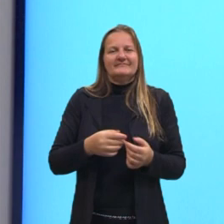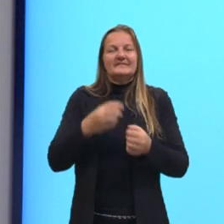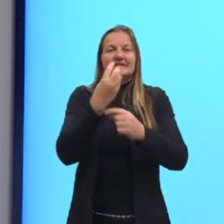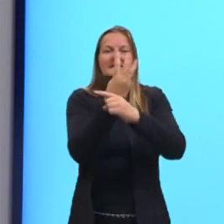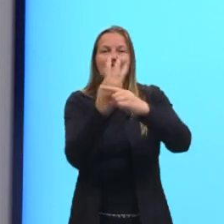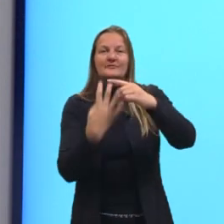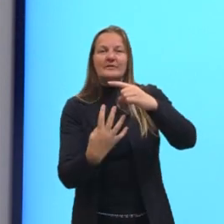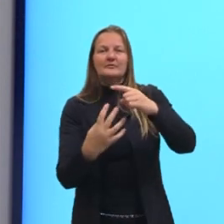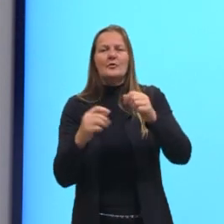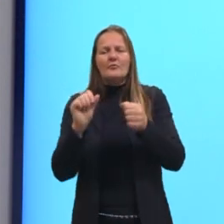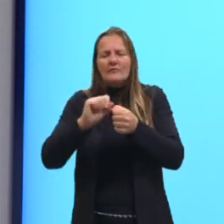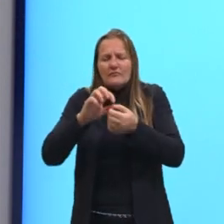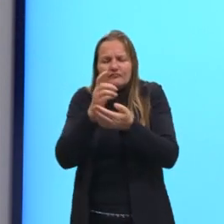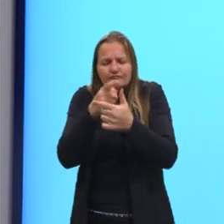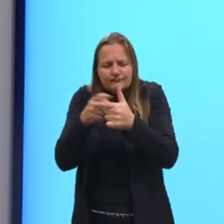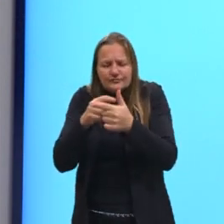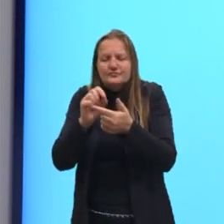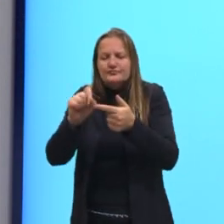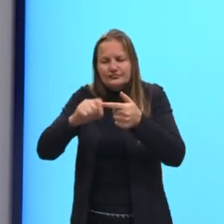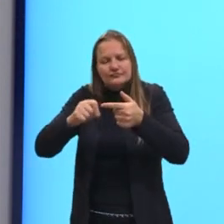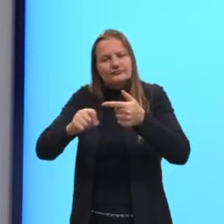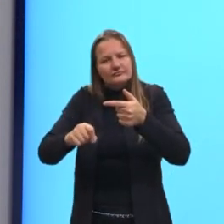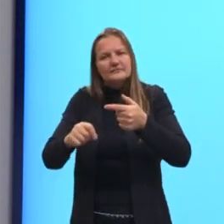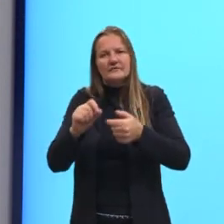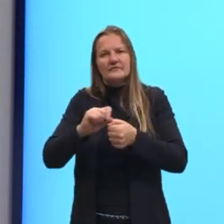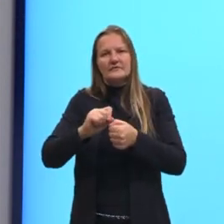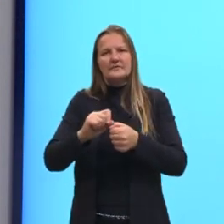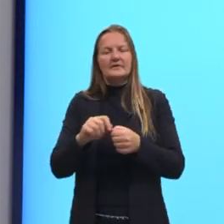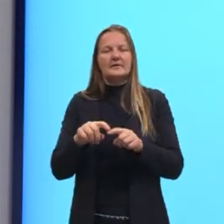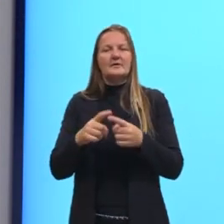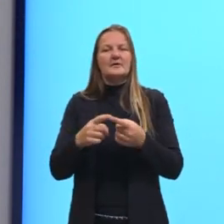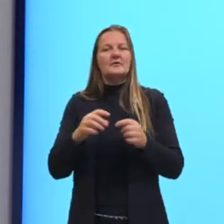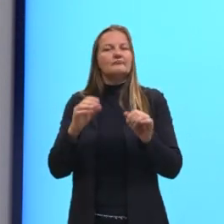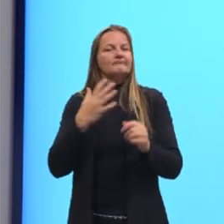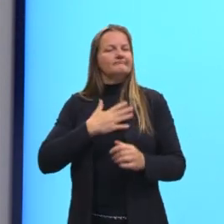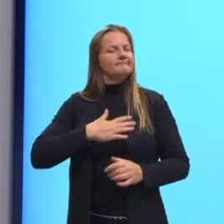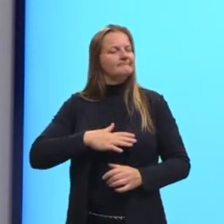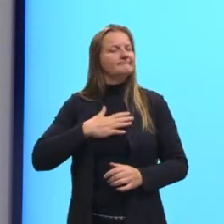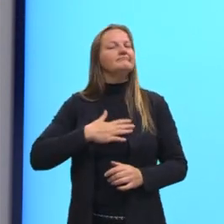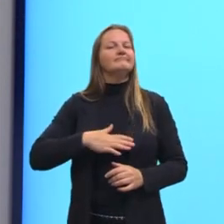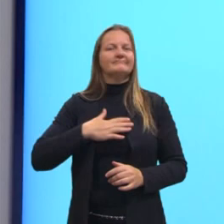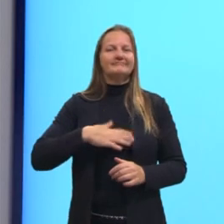três quartos, monta a continha de divisão, divide, que vai dar tranquilo.